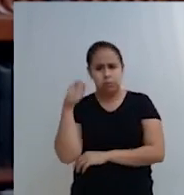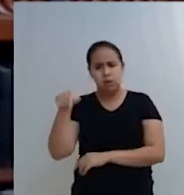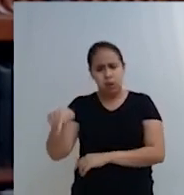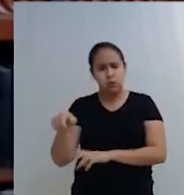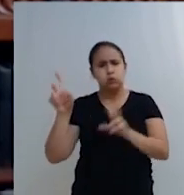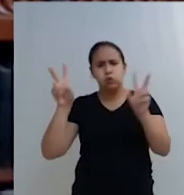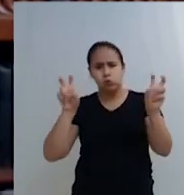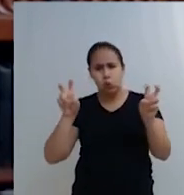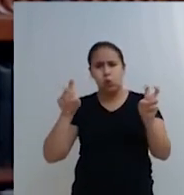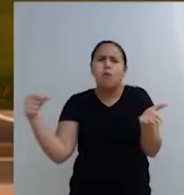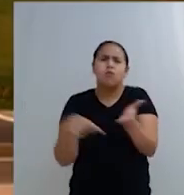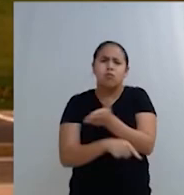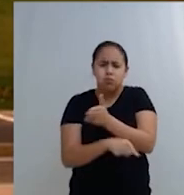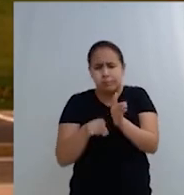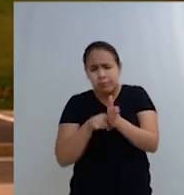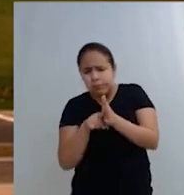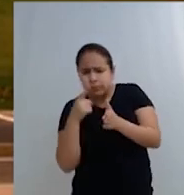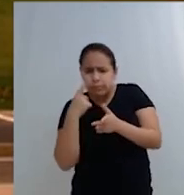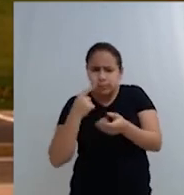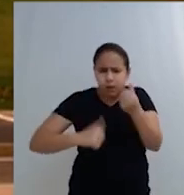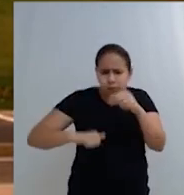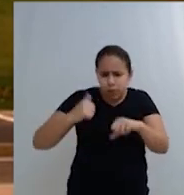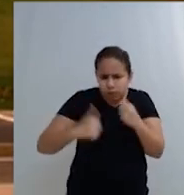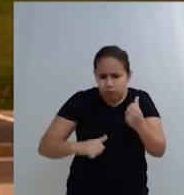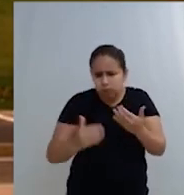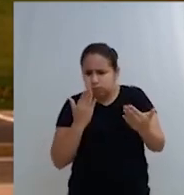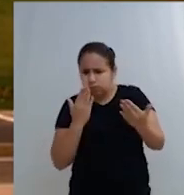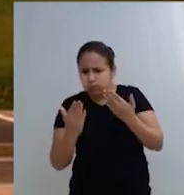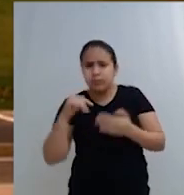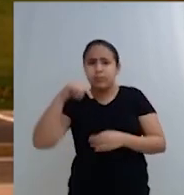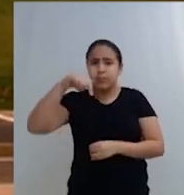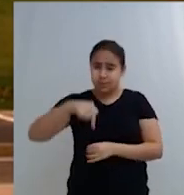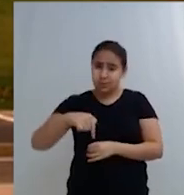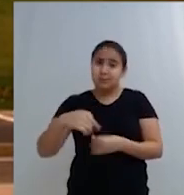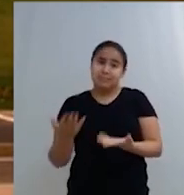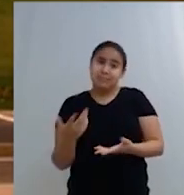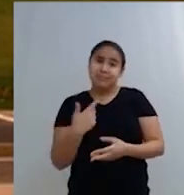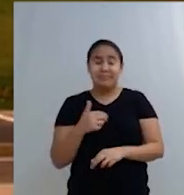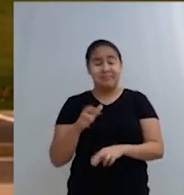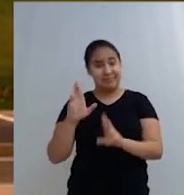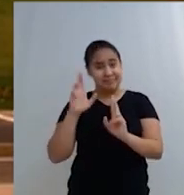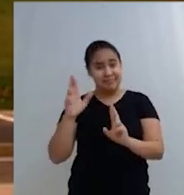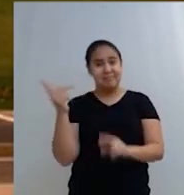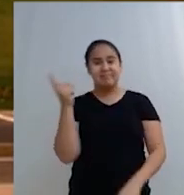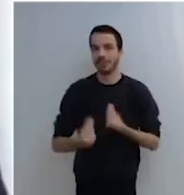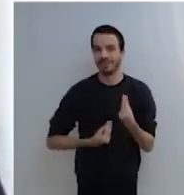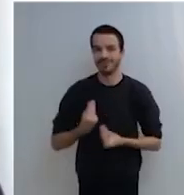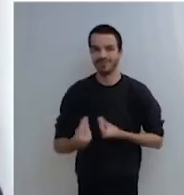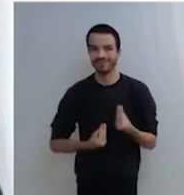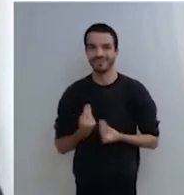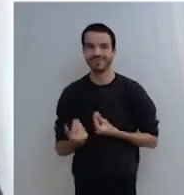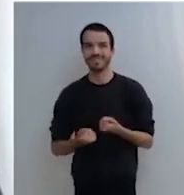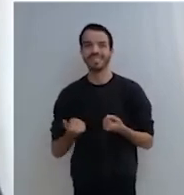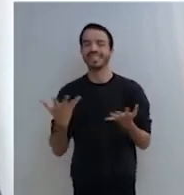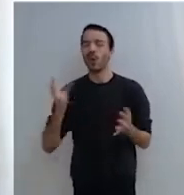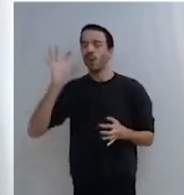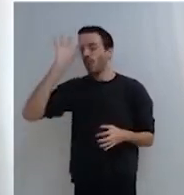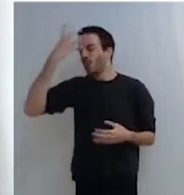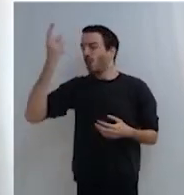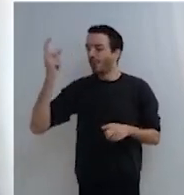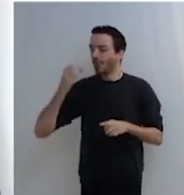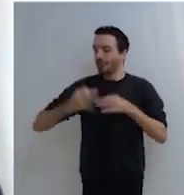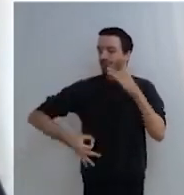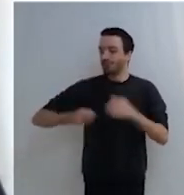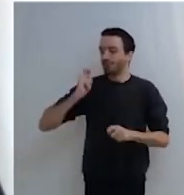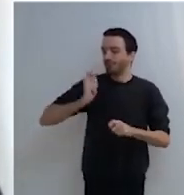-modelo, entre outros. Um desses assuntos debatidos foi quais empecilhos precisam ser analisados antes da aplicação do